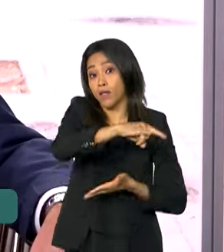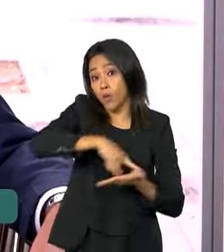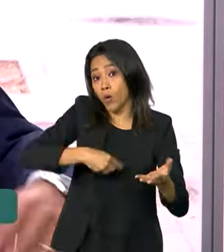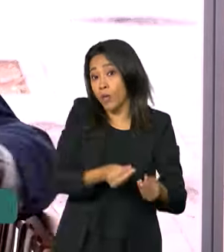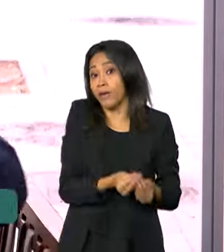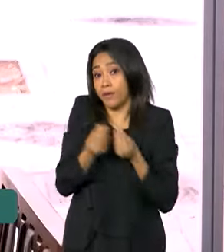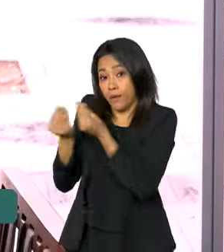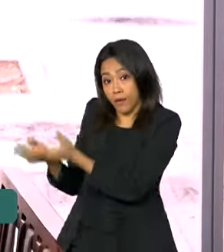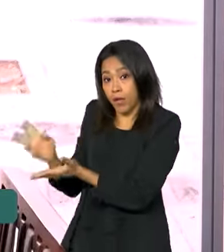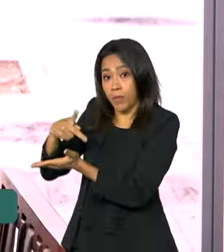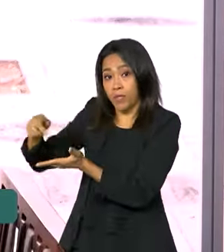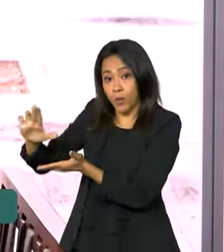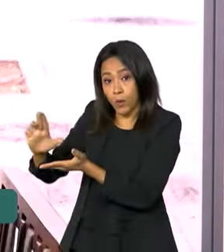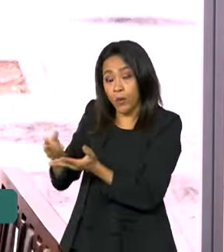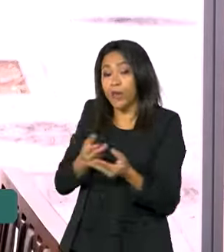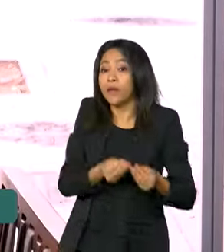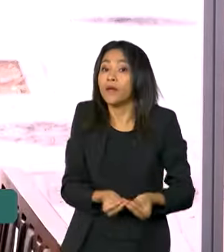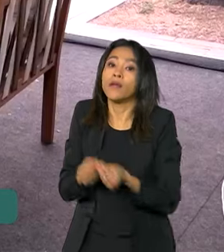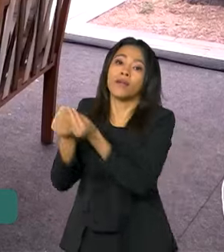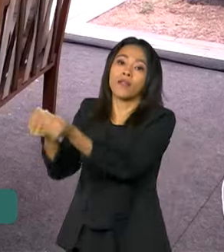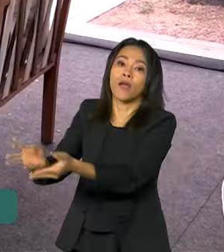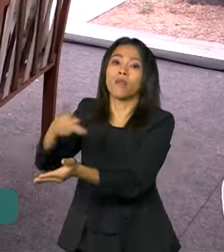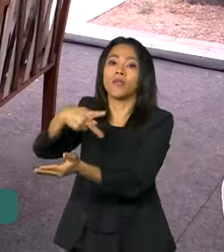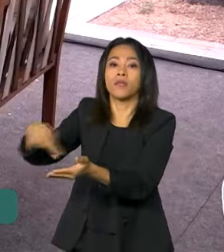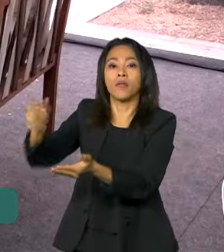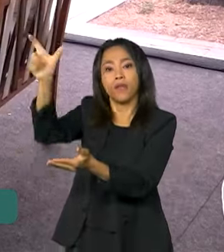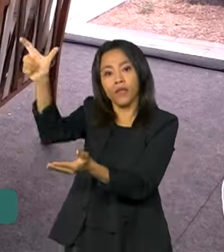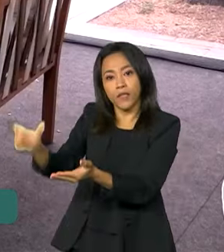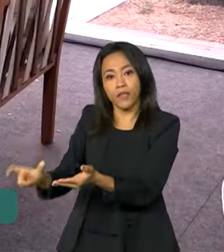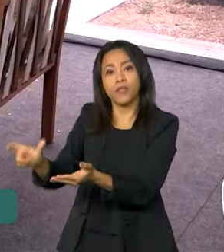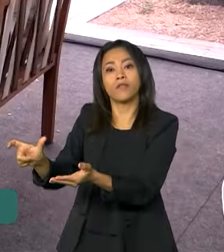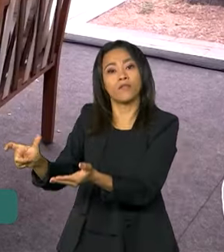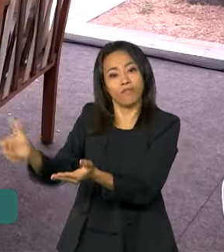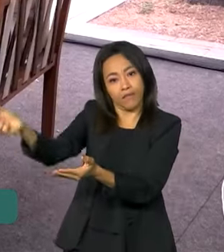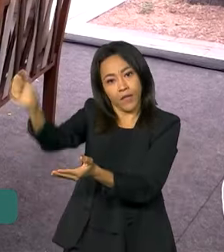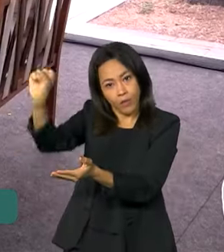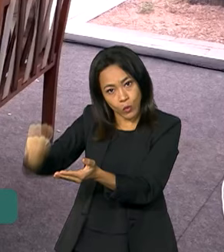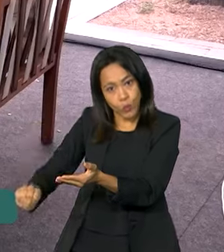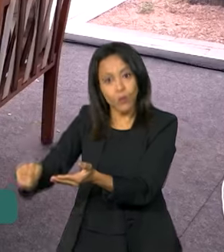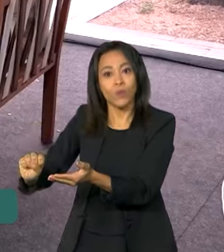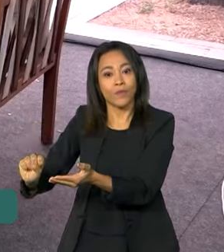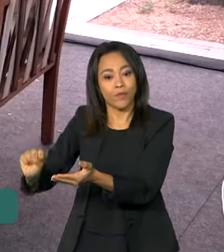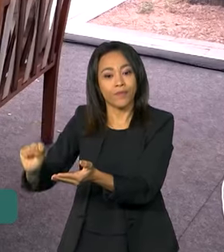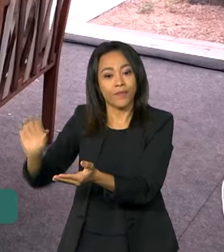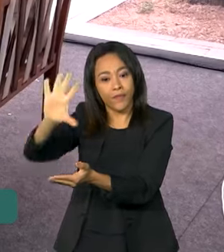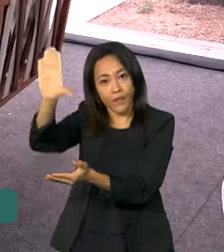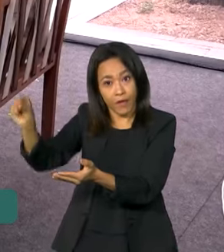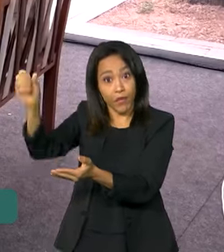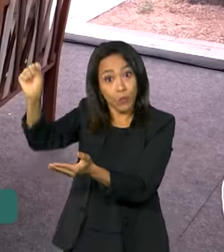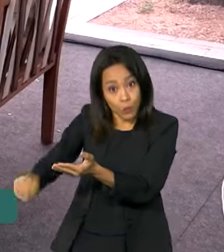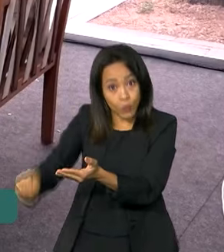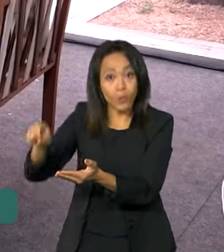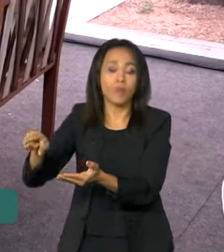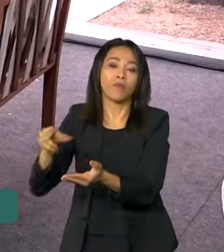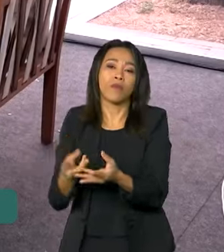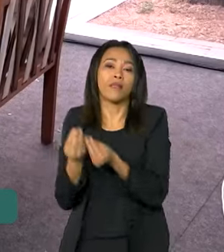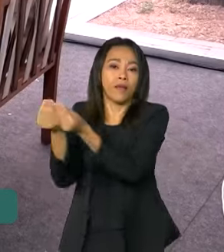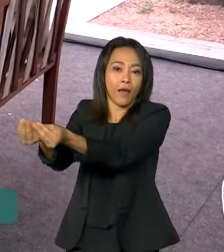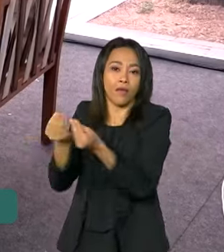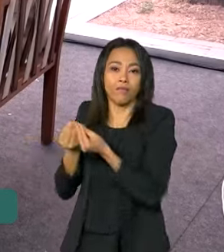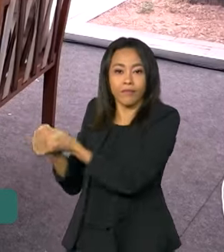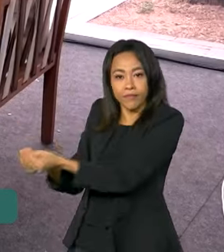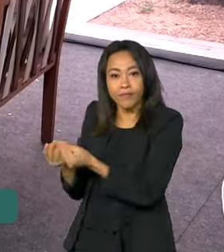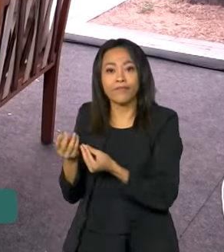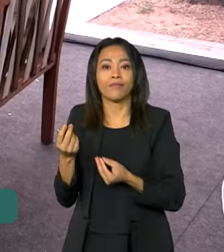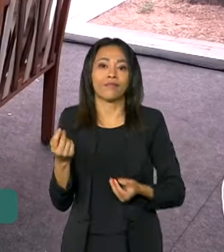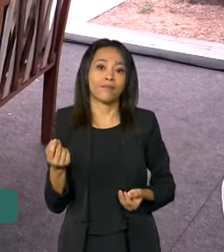Lula e ao presidente da África do Sul, viu, Karina? Nós temos uma novidade. Então, o presidente Lula vai receber o documento.